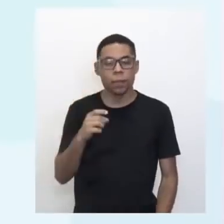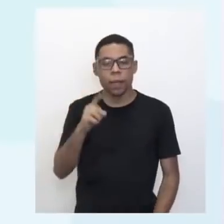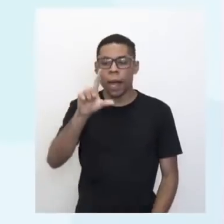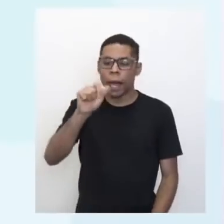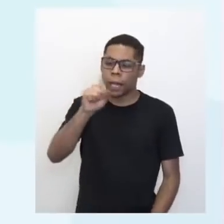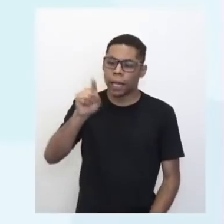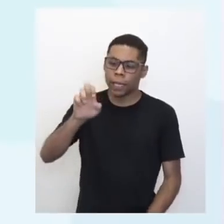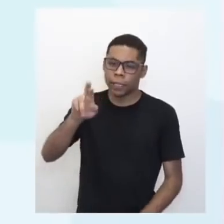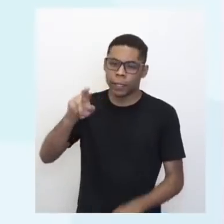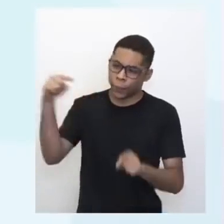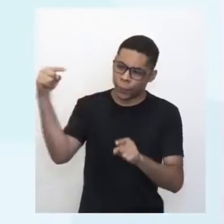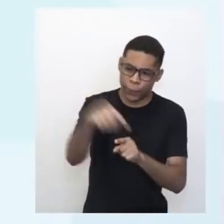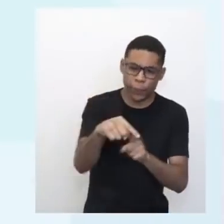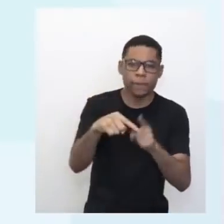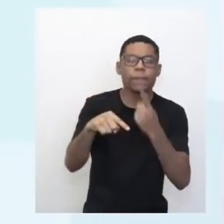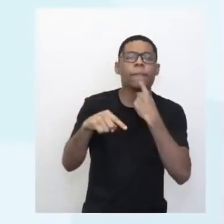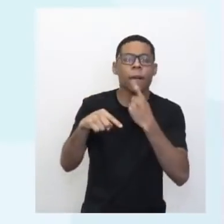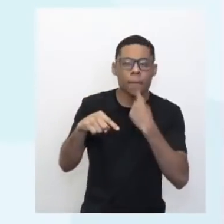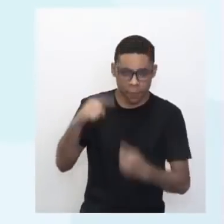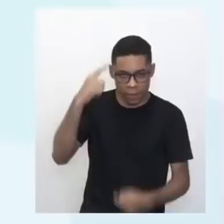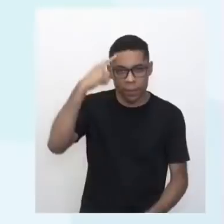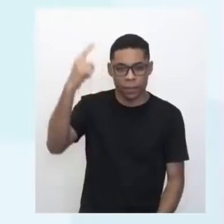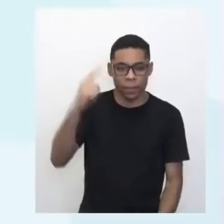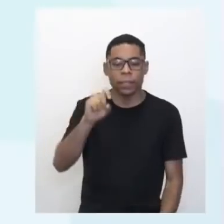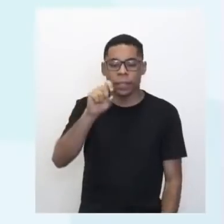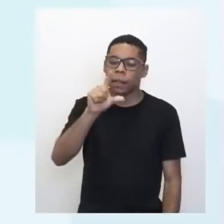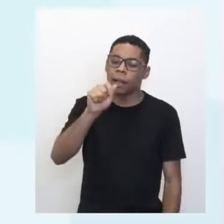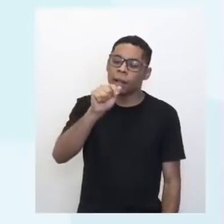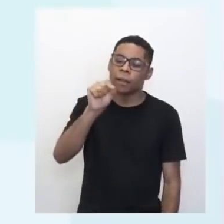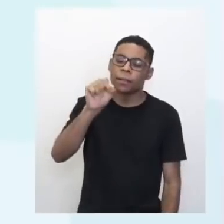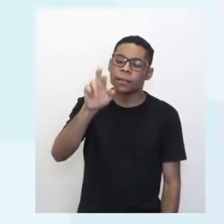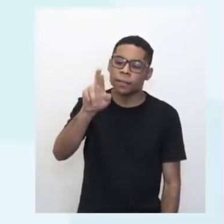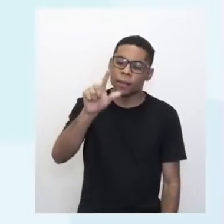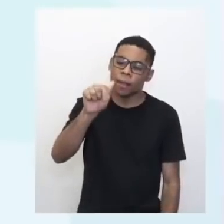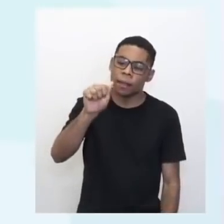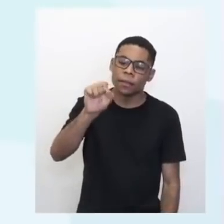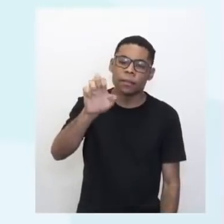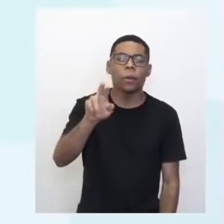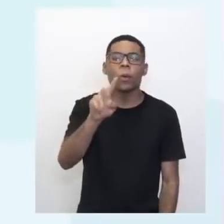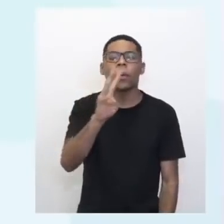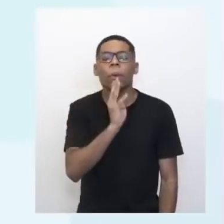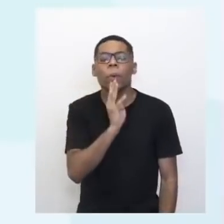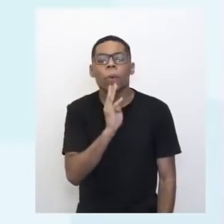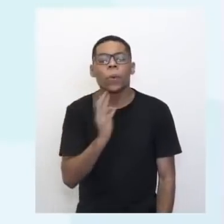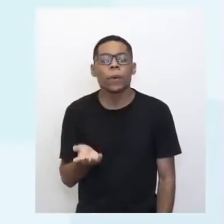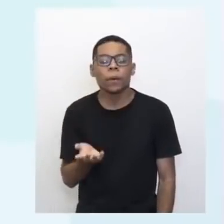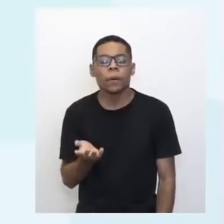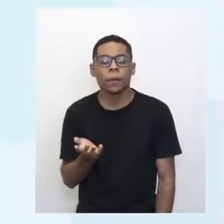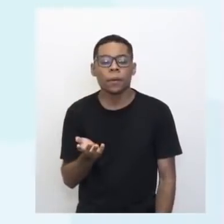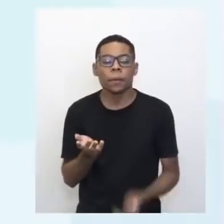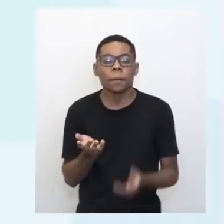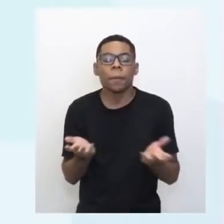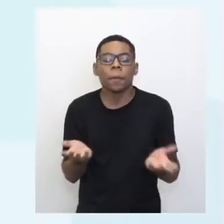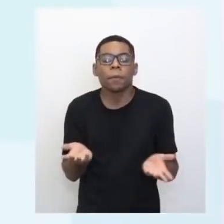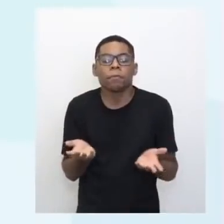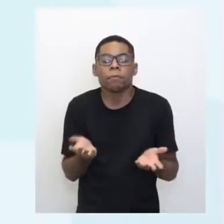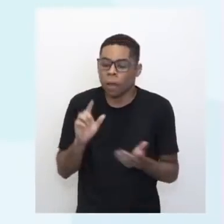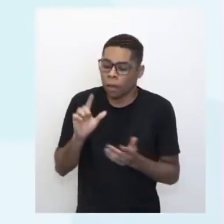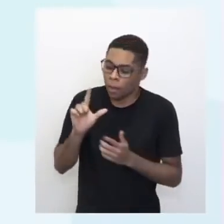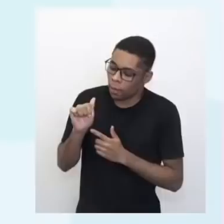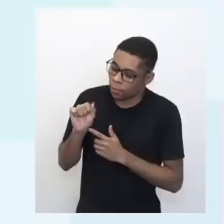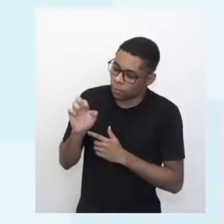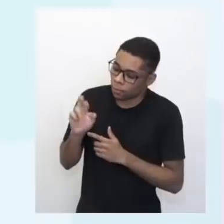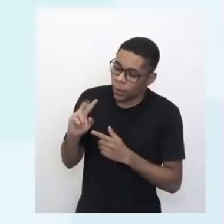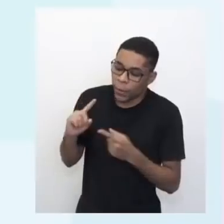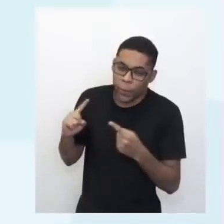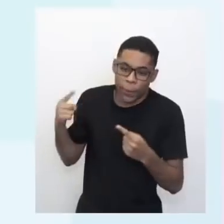laser? Laser, para quem não sabe, é uma sigla, né? Que você conhece. Qual aplicação da luz